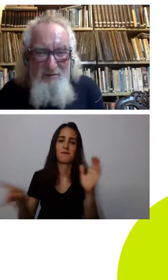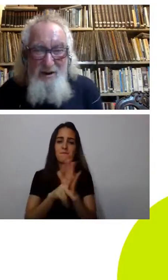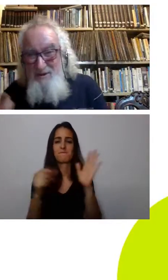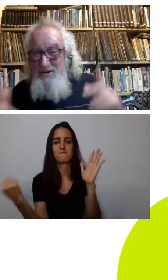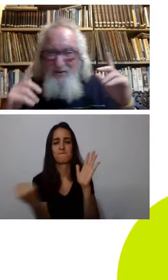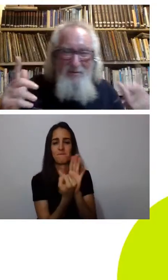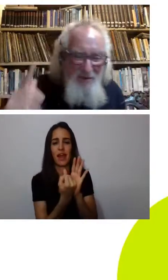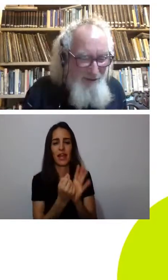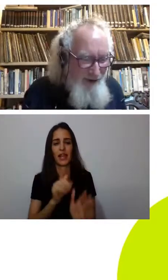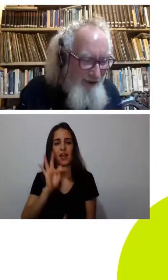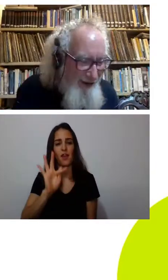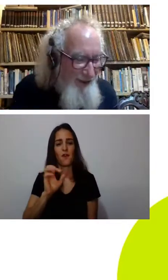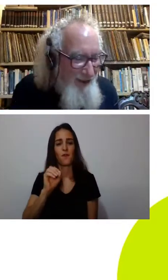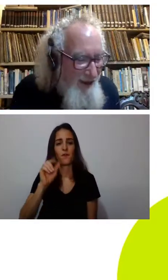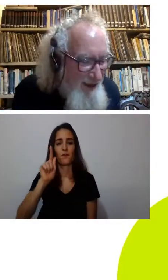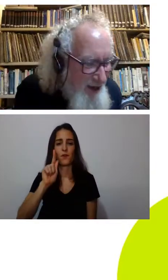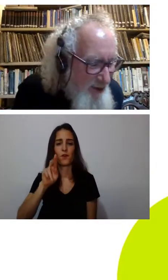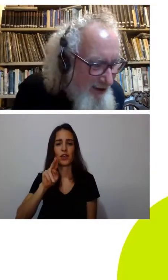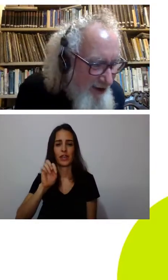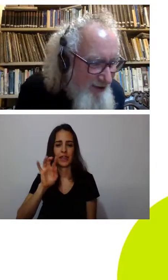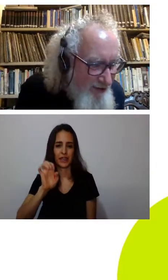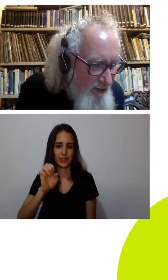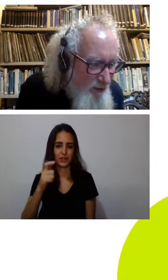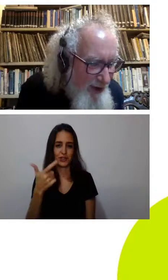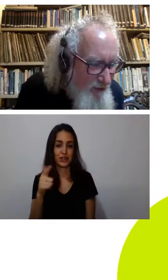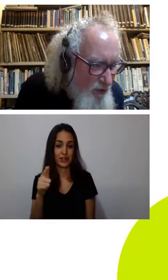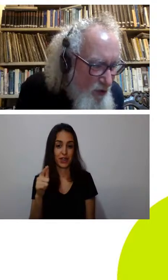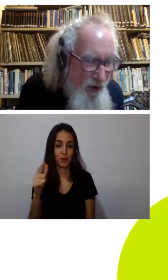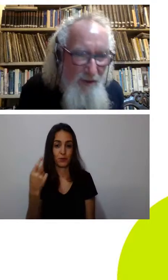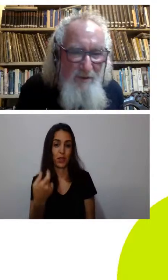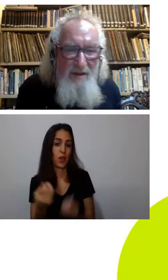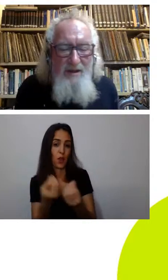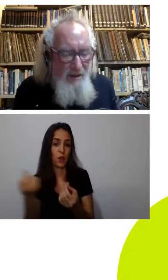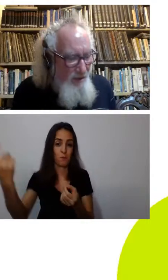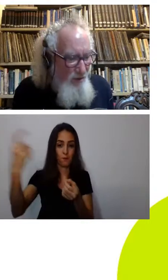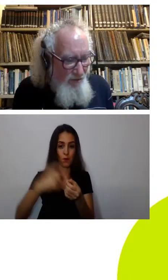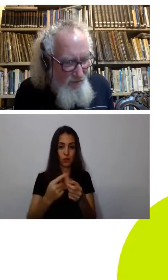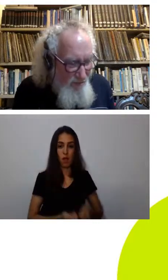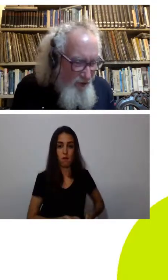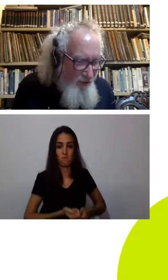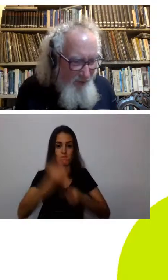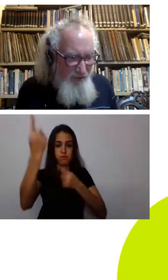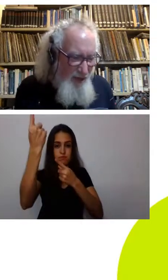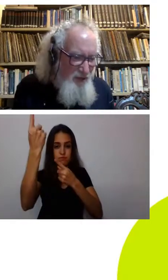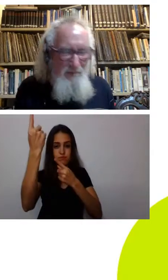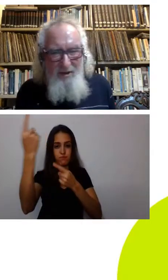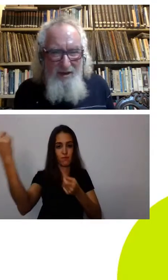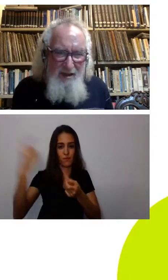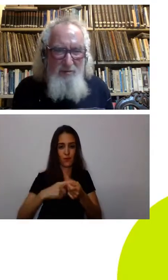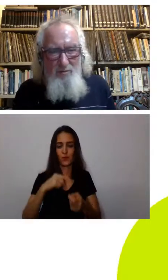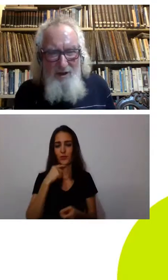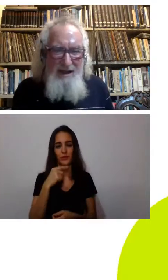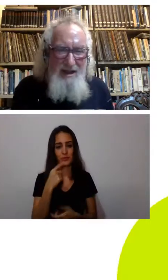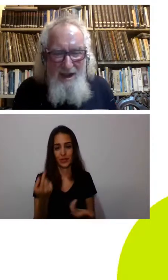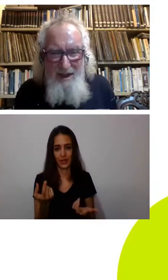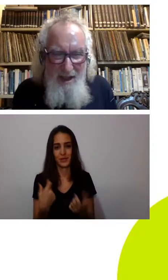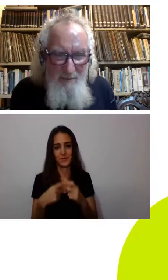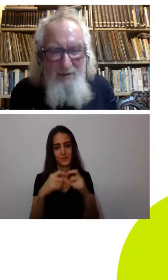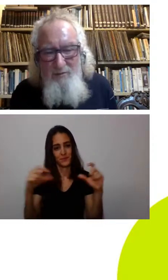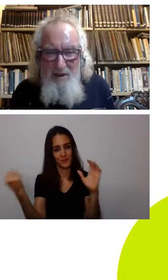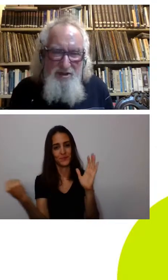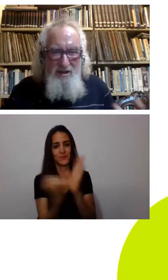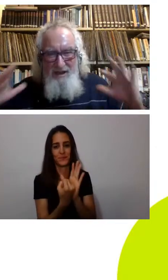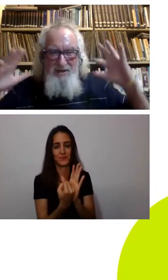vou repetir isso muito Laura eu quero agradecer o Eduardo Kobi é o nosso presidente brasileiro do Karen